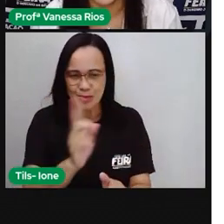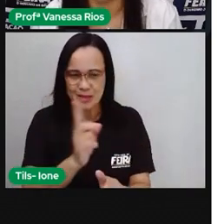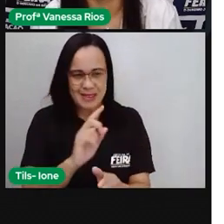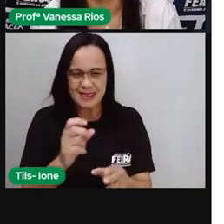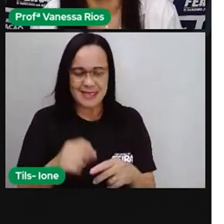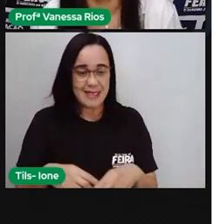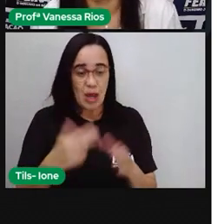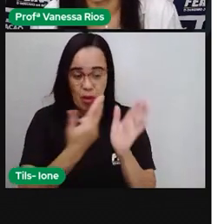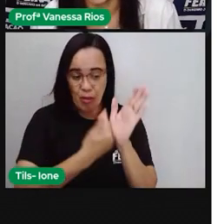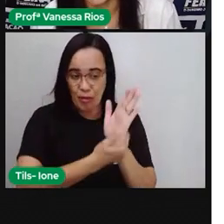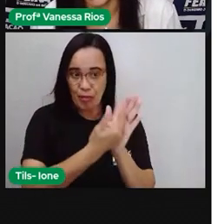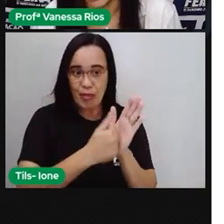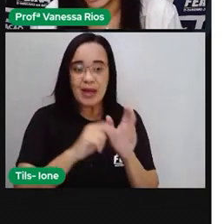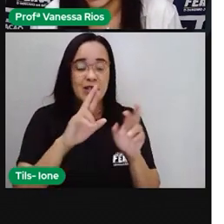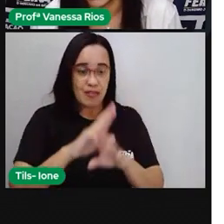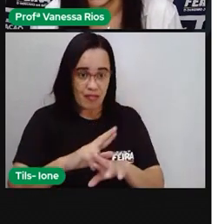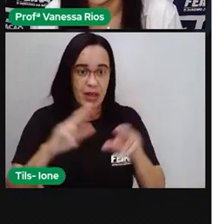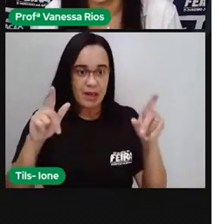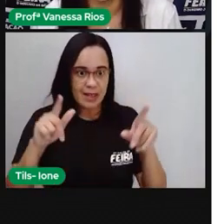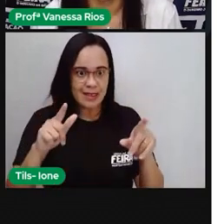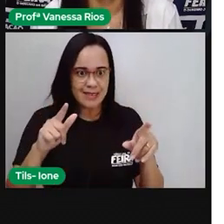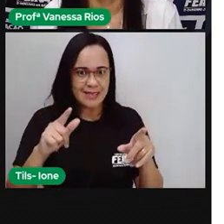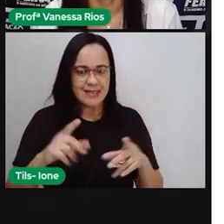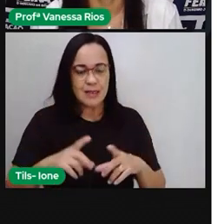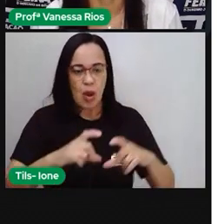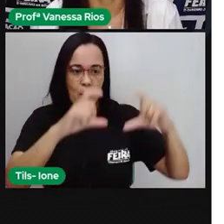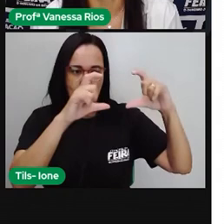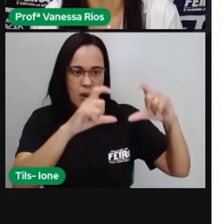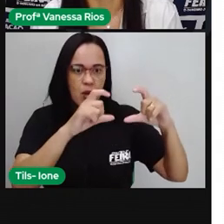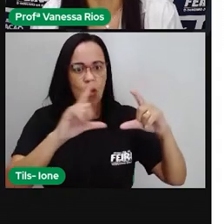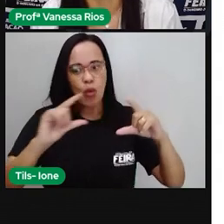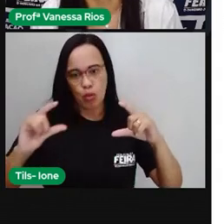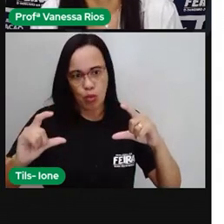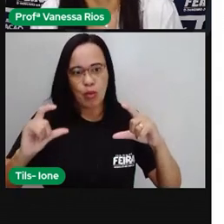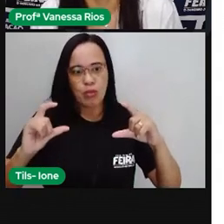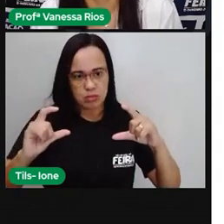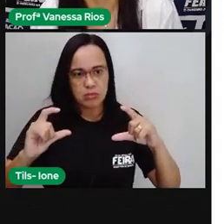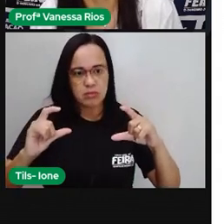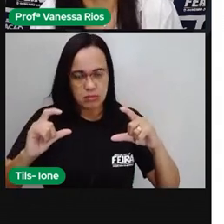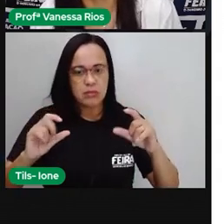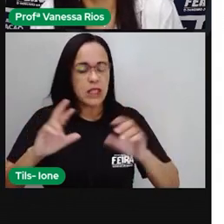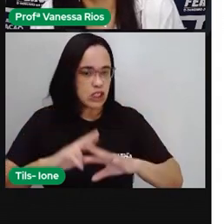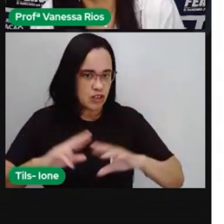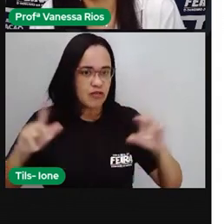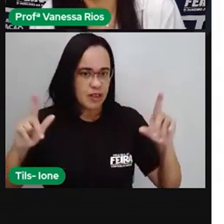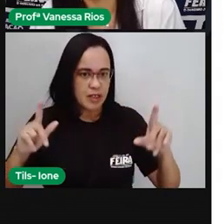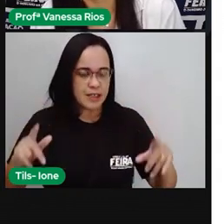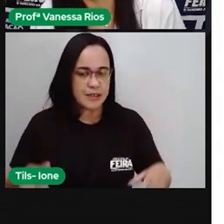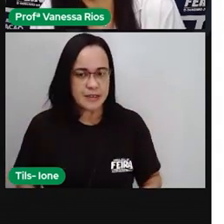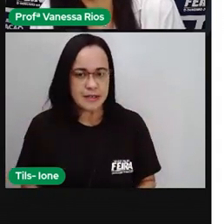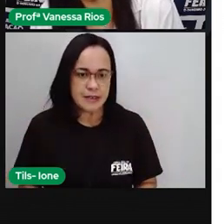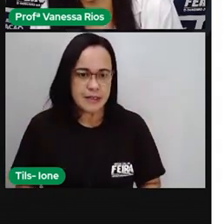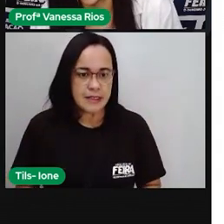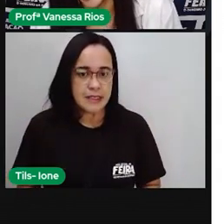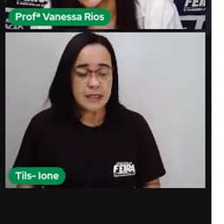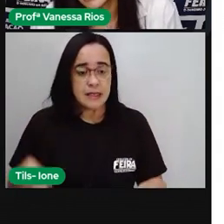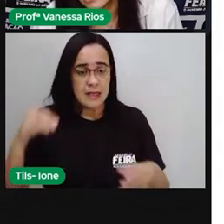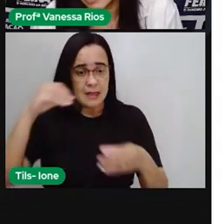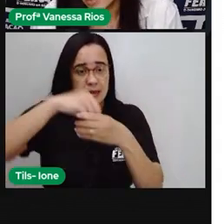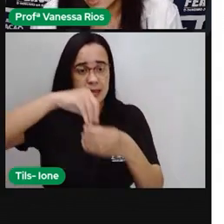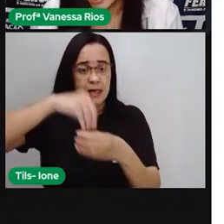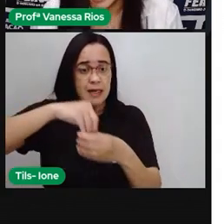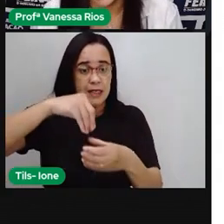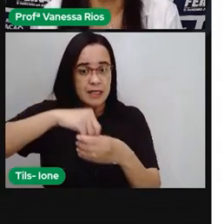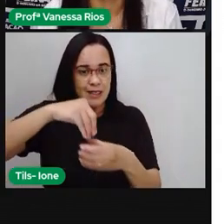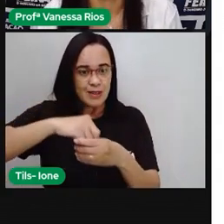formato, tem um pulmão maior que o outro. Um, inclusive, tem uma cavidade, uma espécie de buraco para que o coração